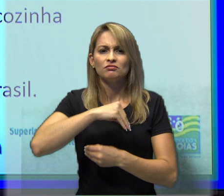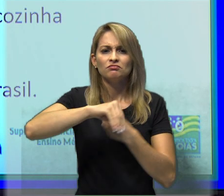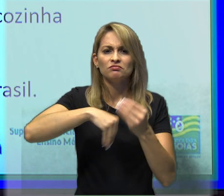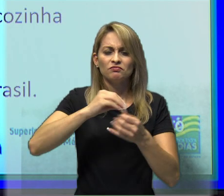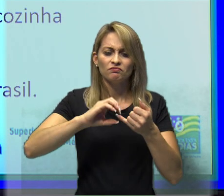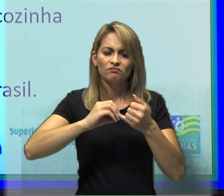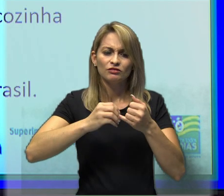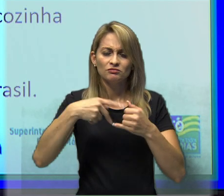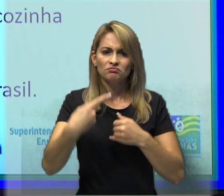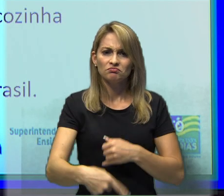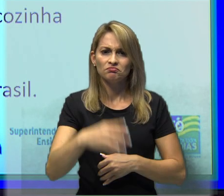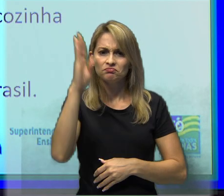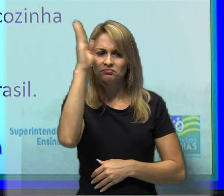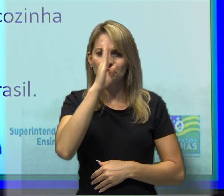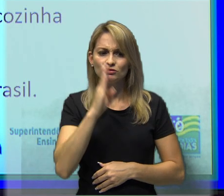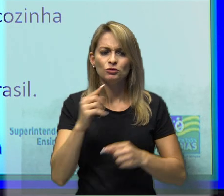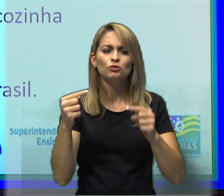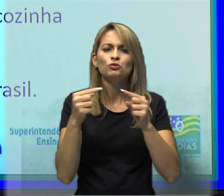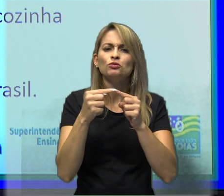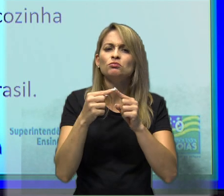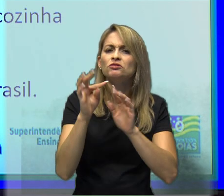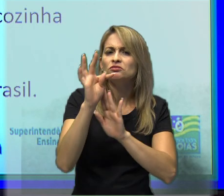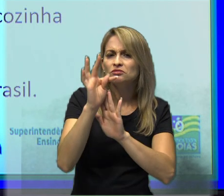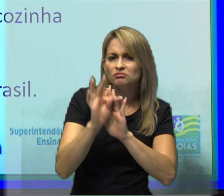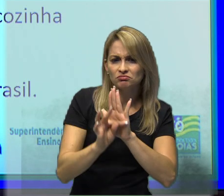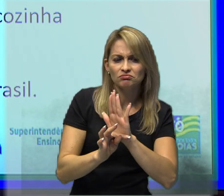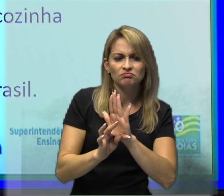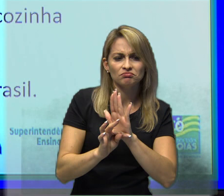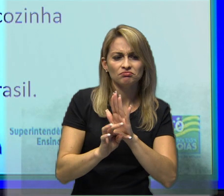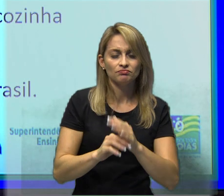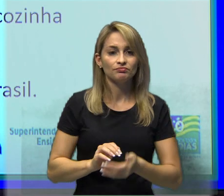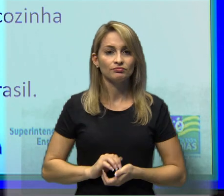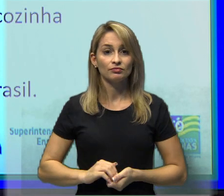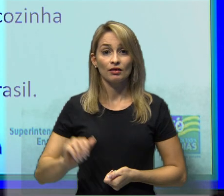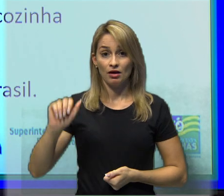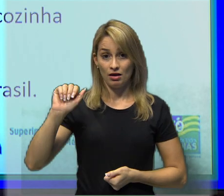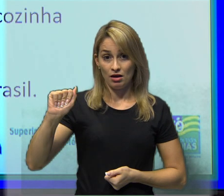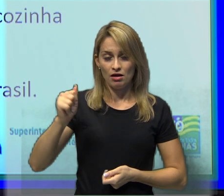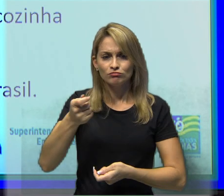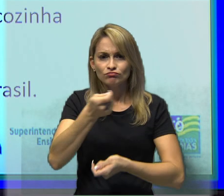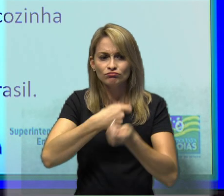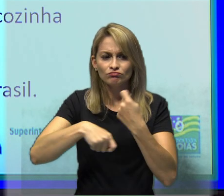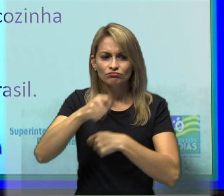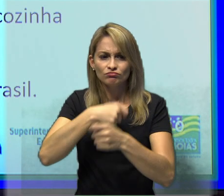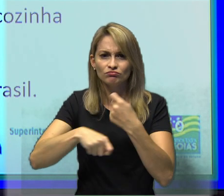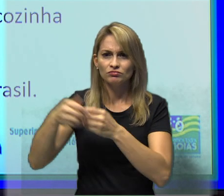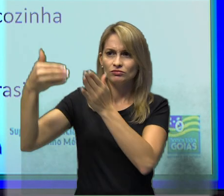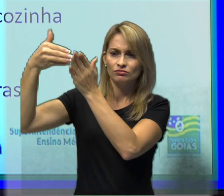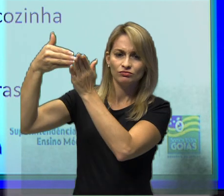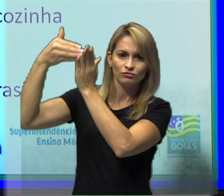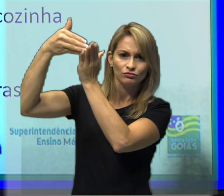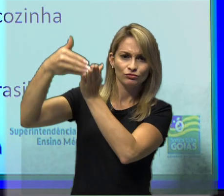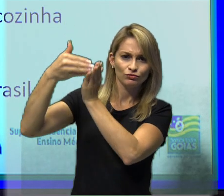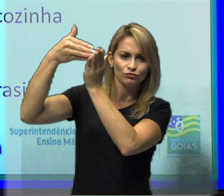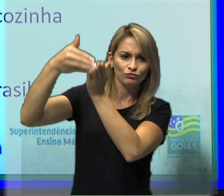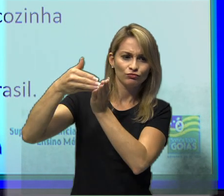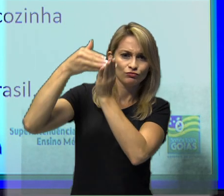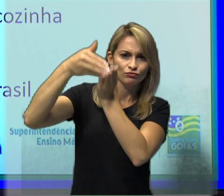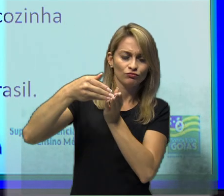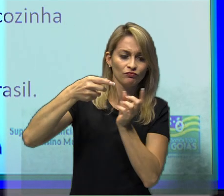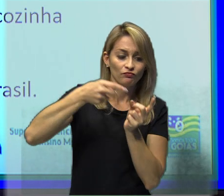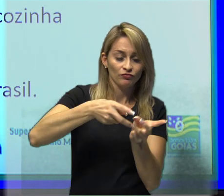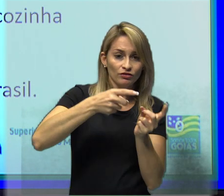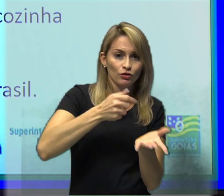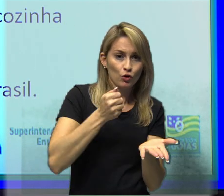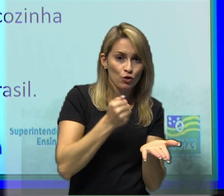Mercantil, exercida pelos homens que transformavam mercadoria e gado. Letra B. Agropecuária,